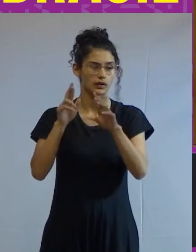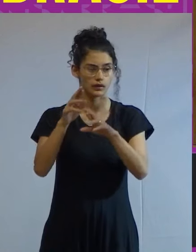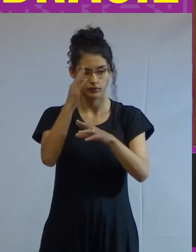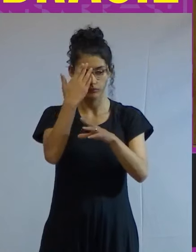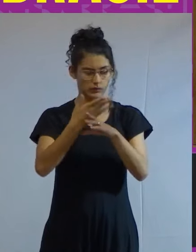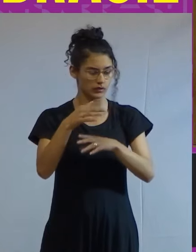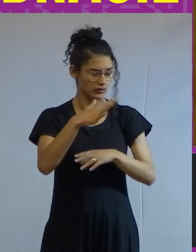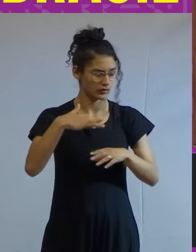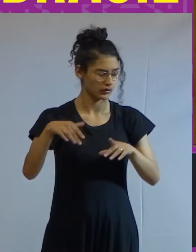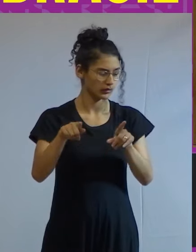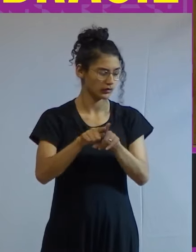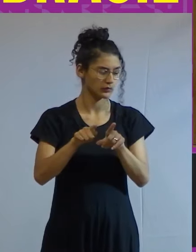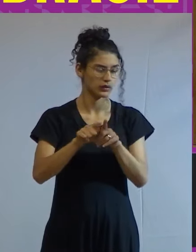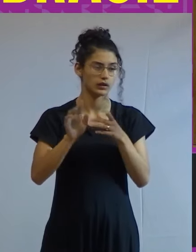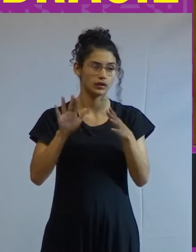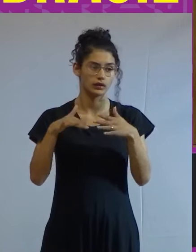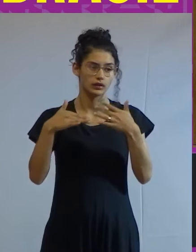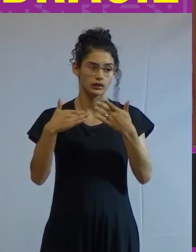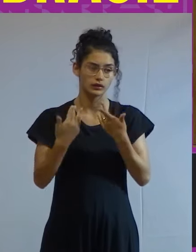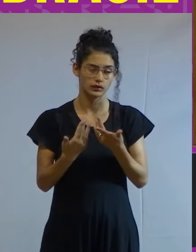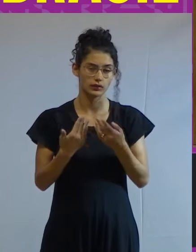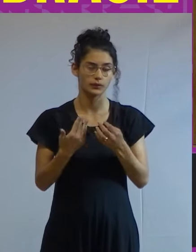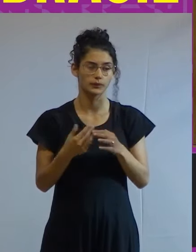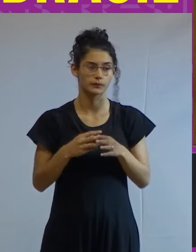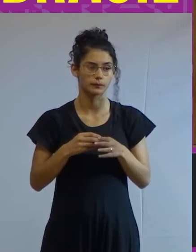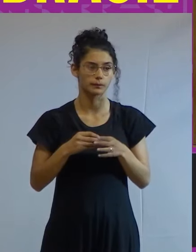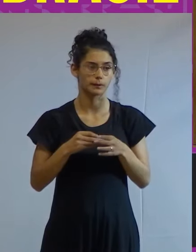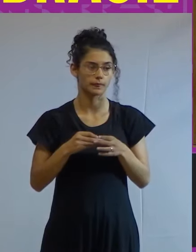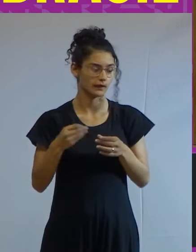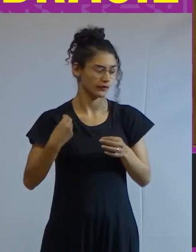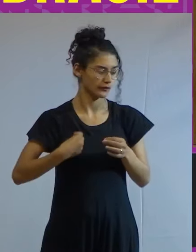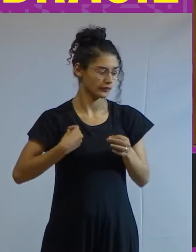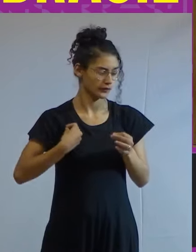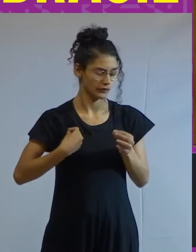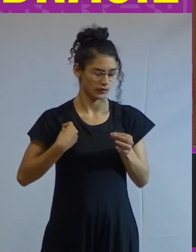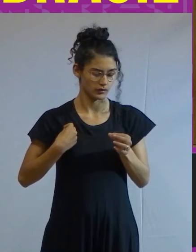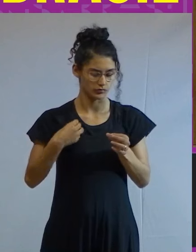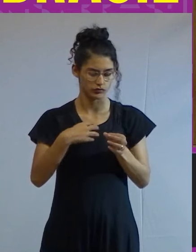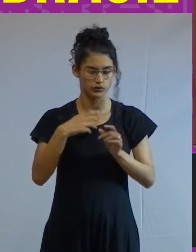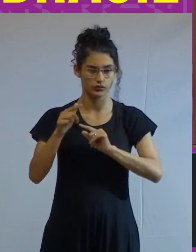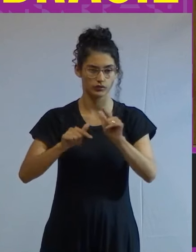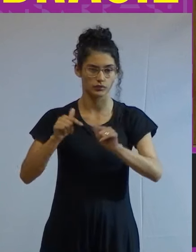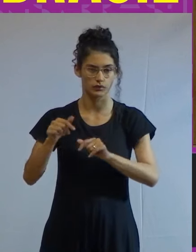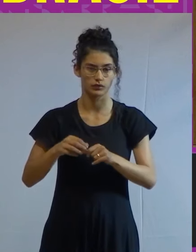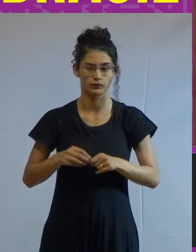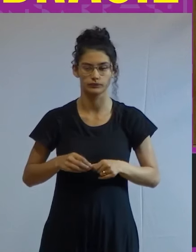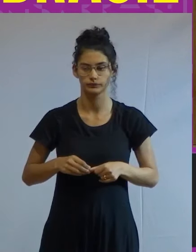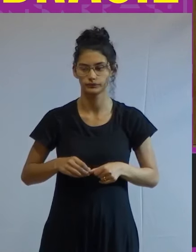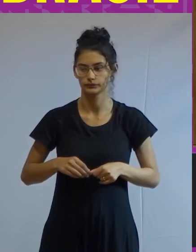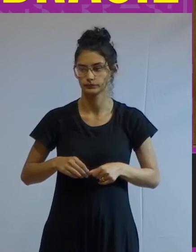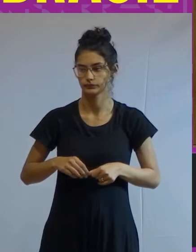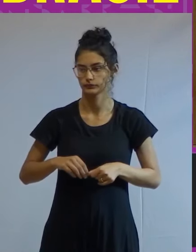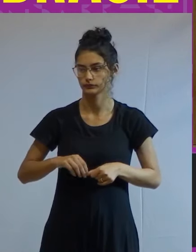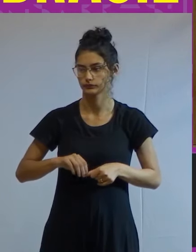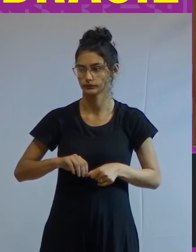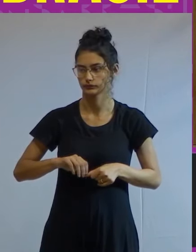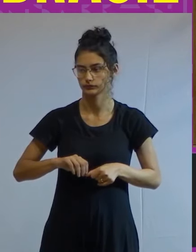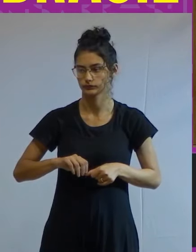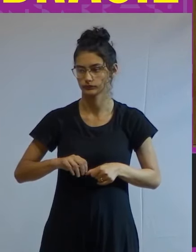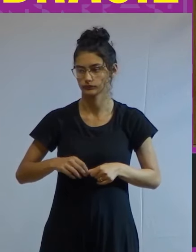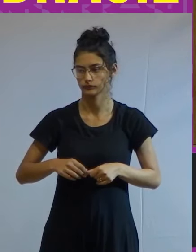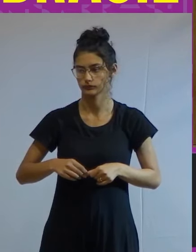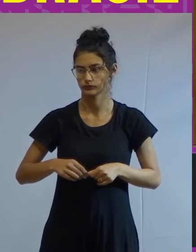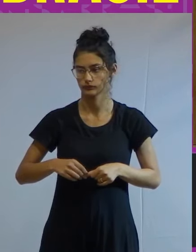da circulação ou seja na esfera da compra e venda de força de trabalho saímos assim